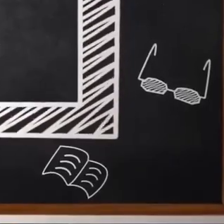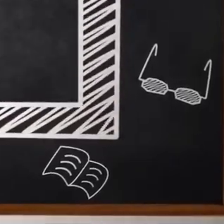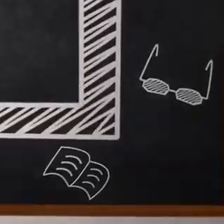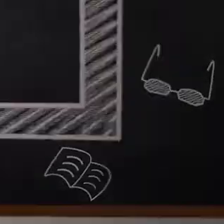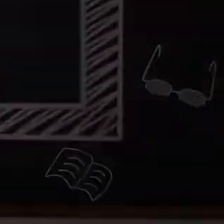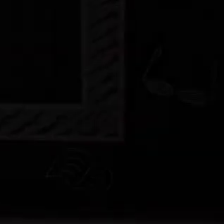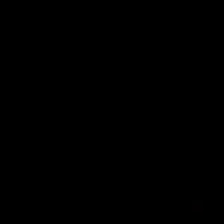gente.